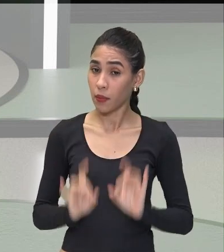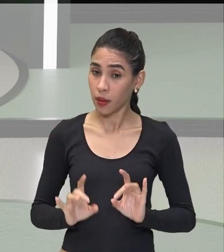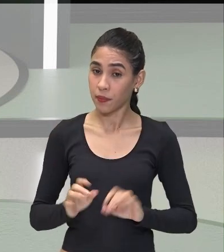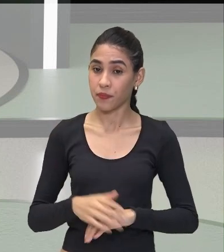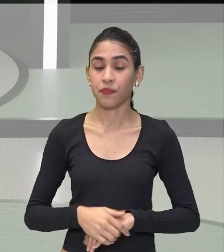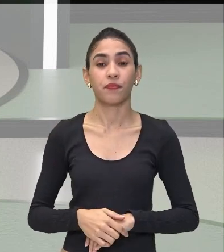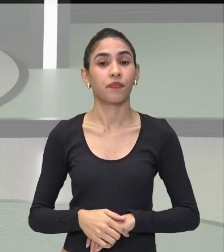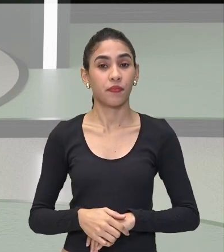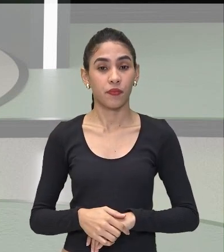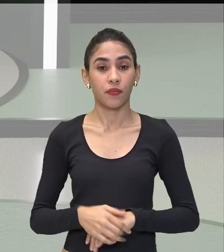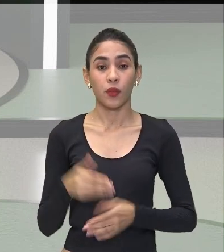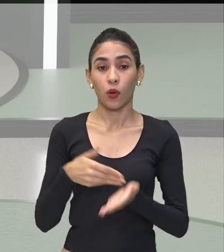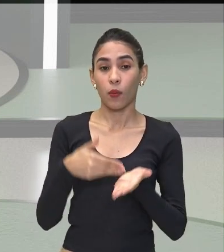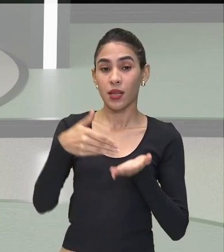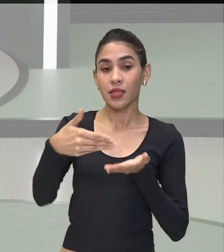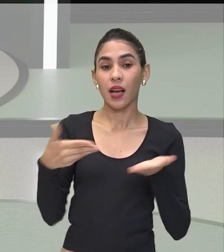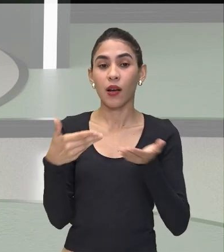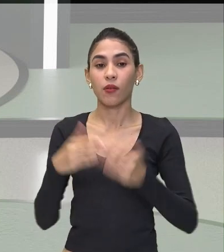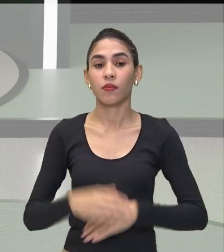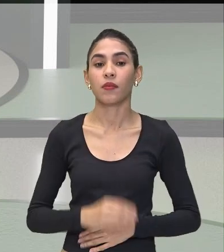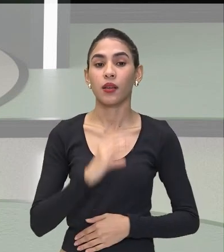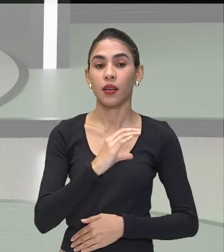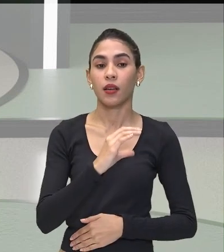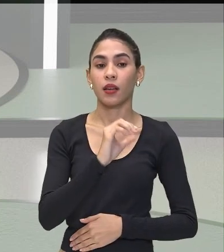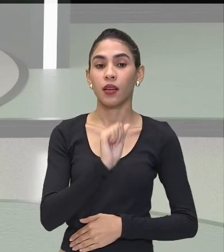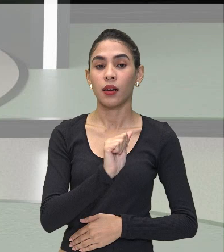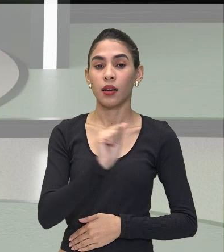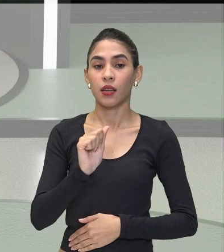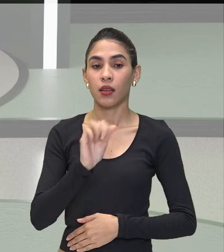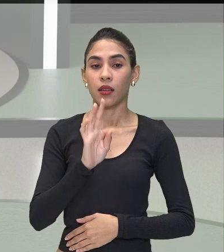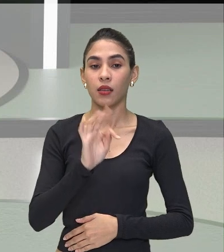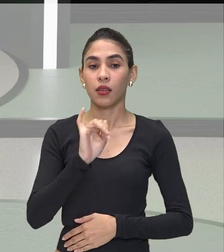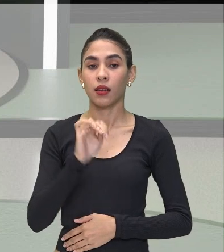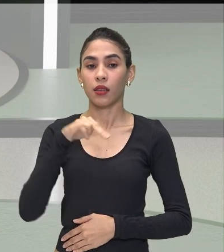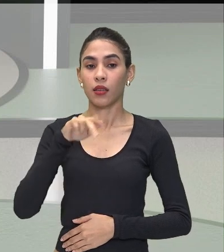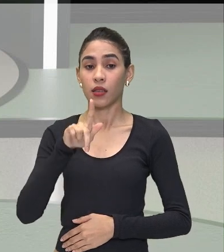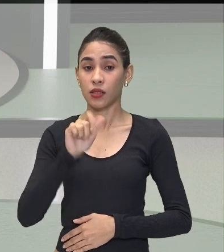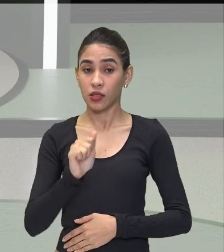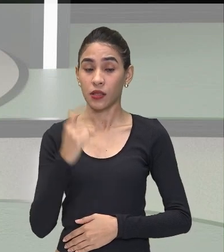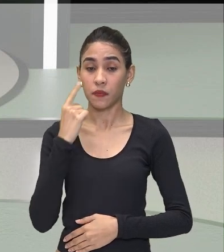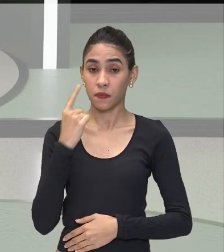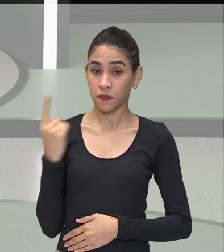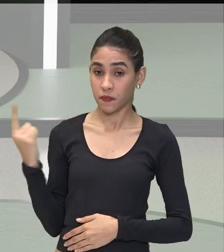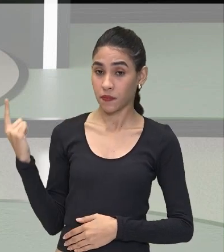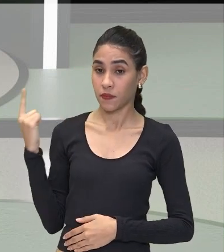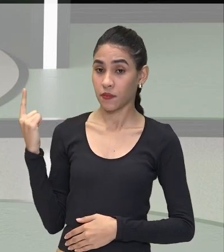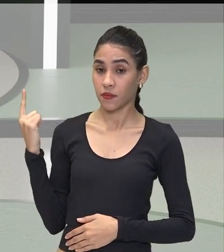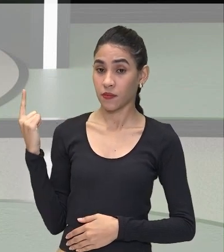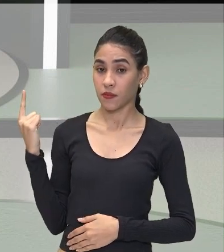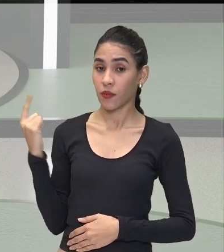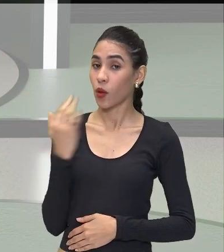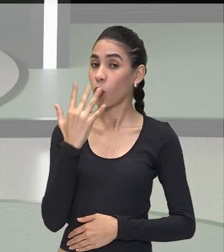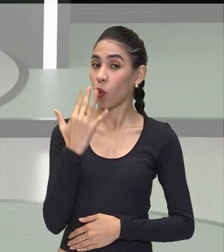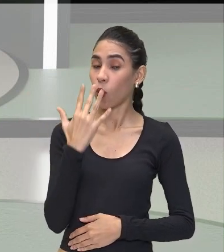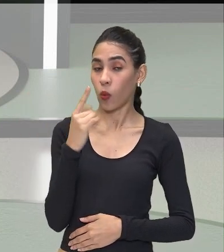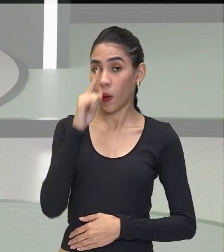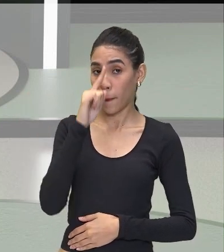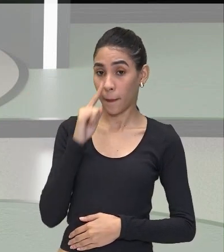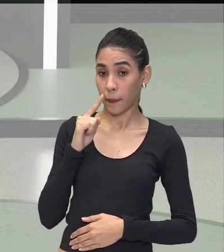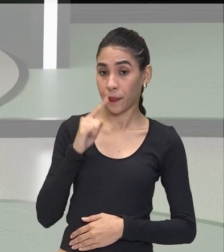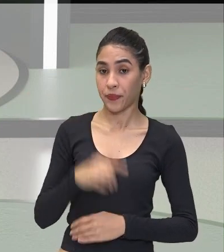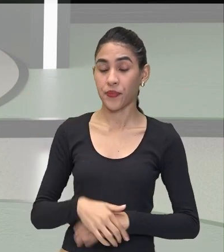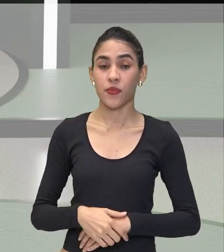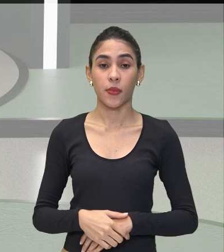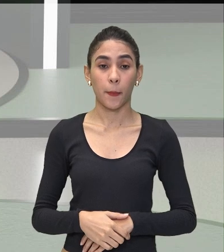iniciar Aqui observando O bioma Caatinga A gente observa Aqui ele Na coloração Em amarelo